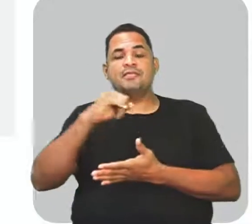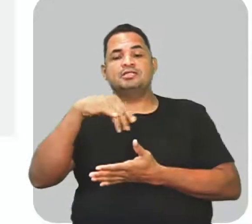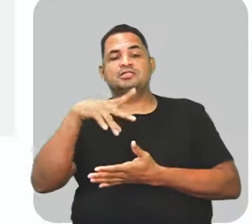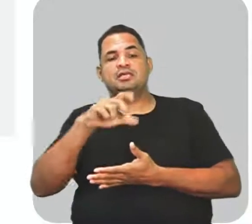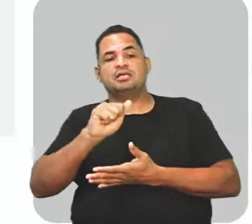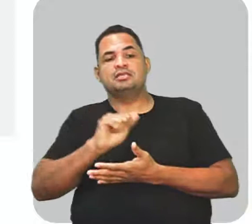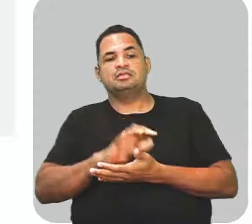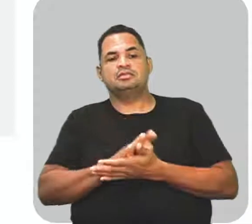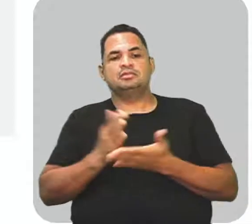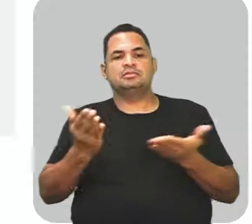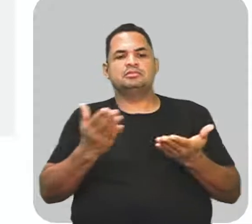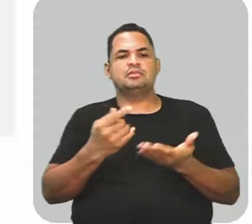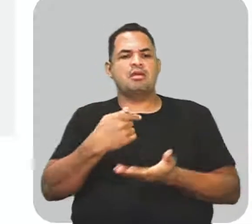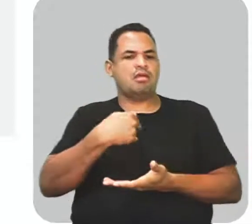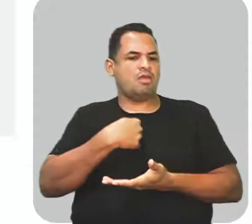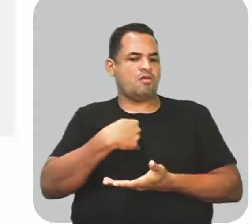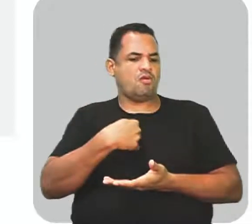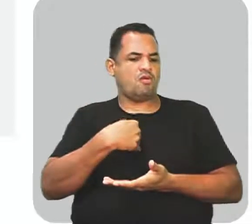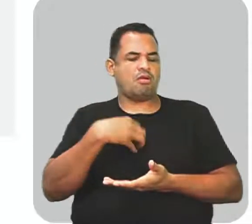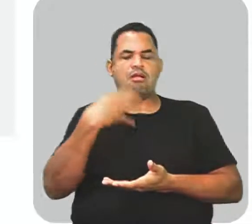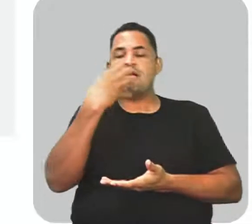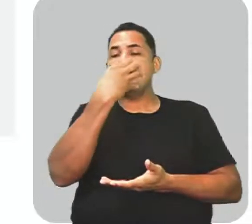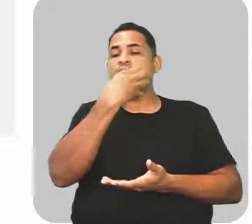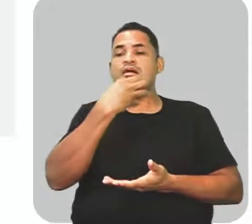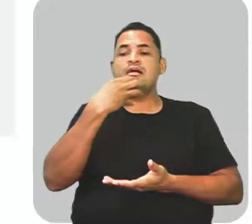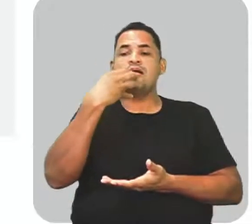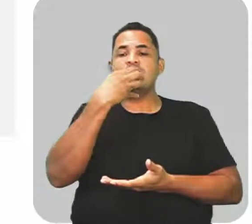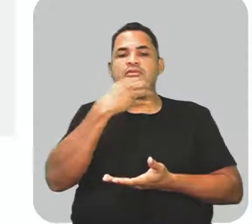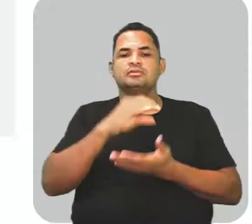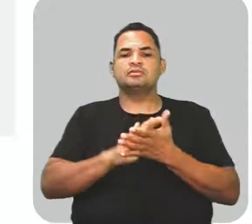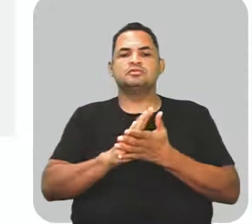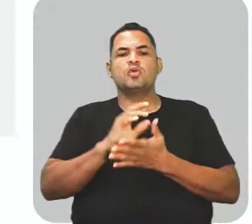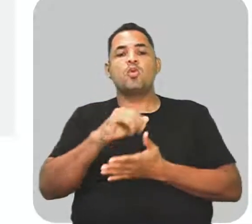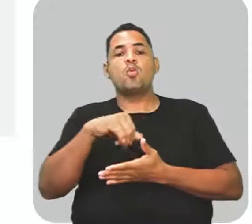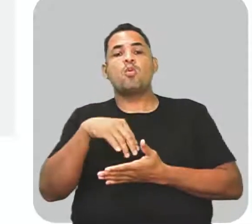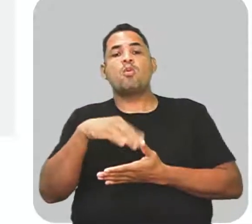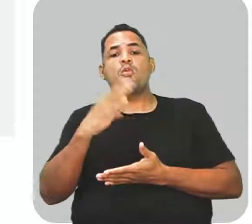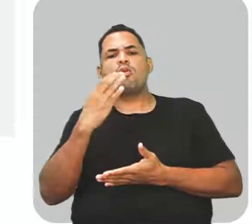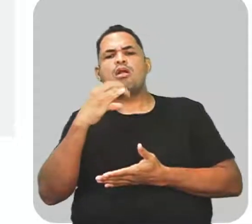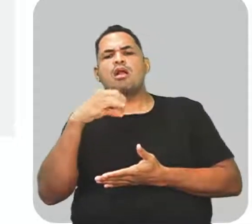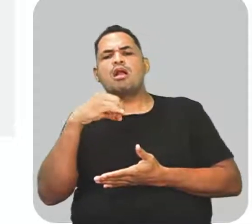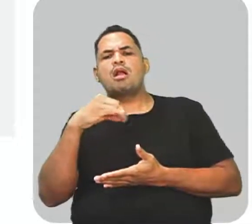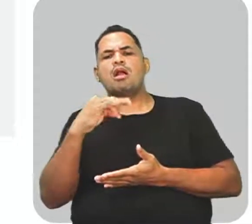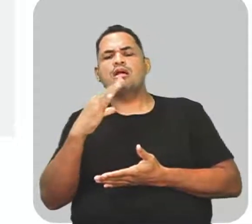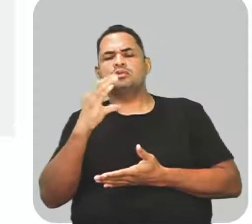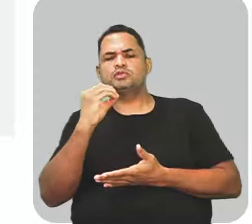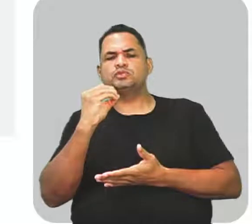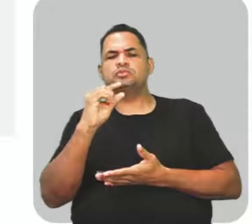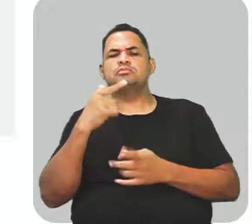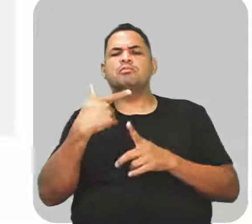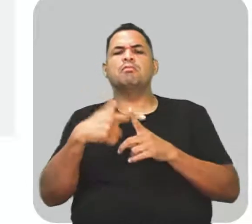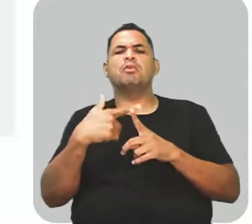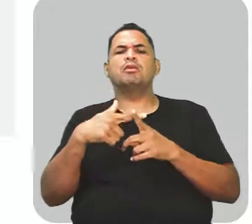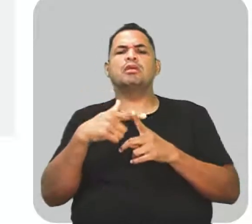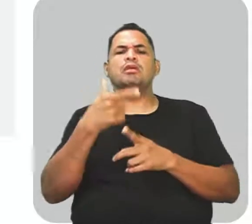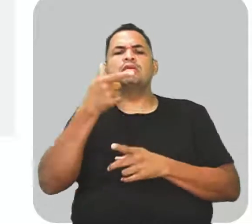esse verso. Eu canto, né? Eu canto um canto. Mas por que